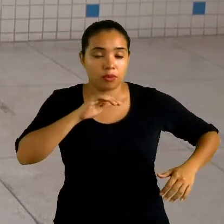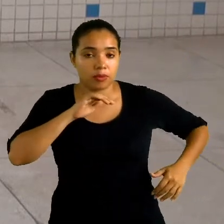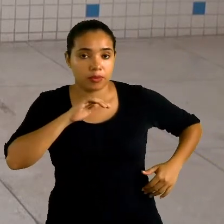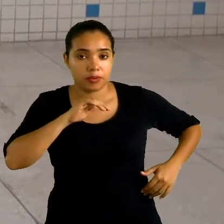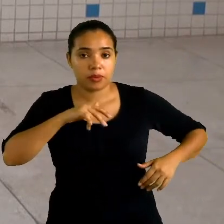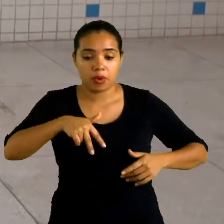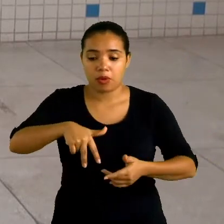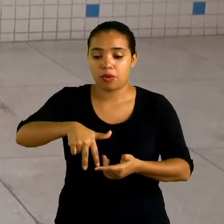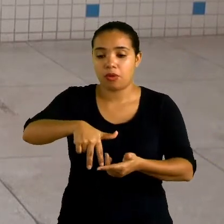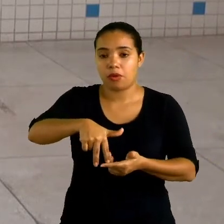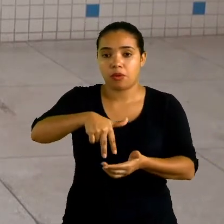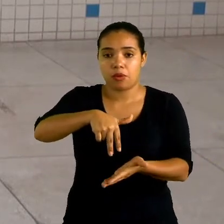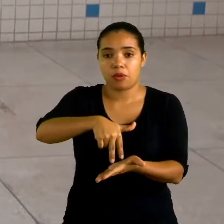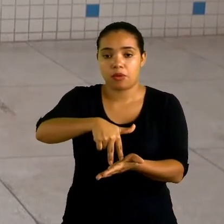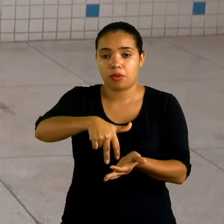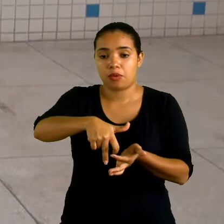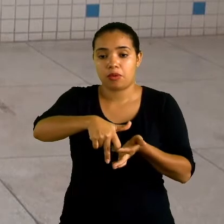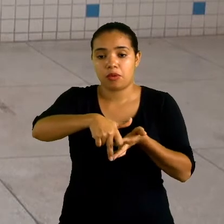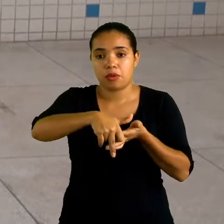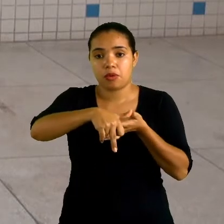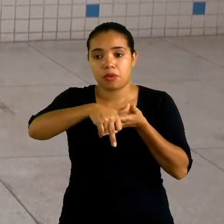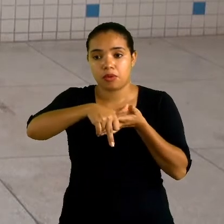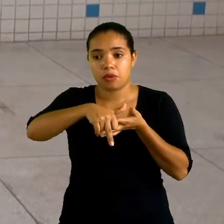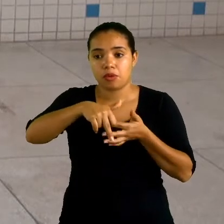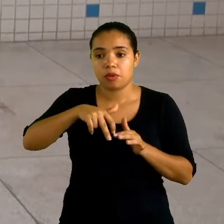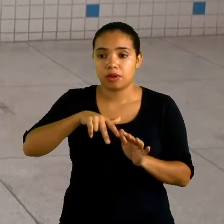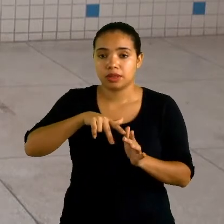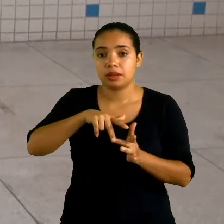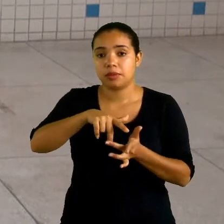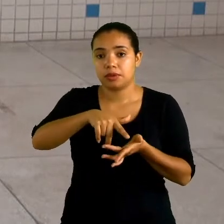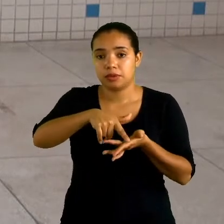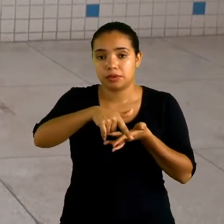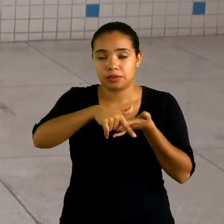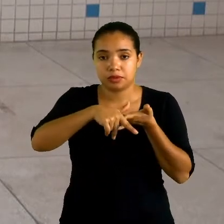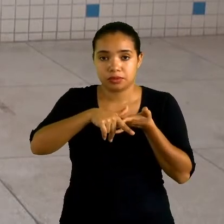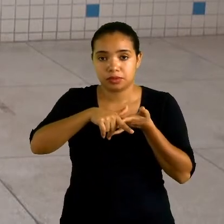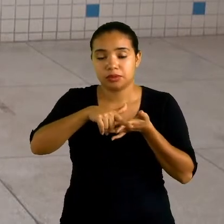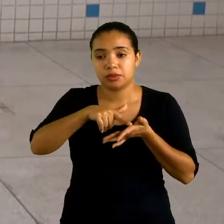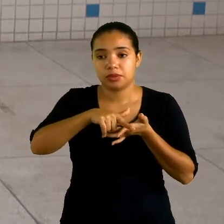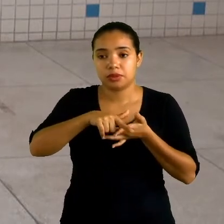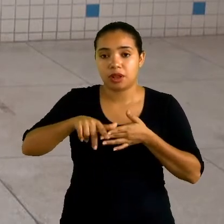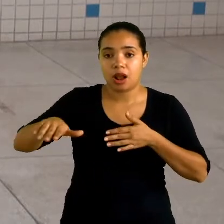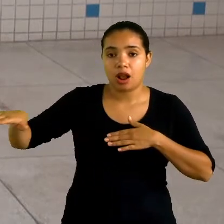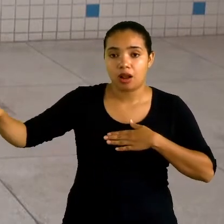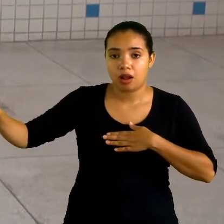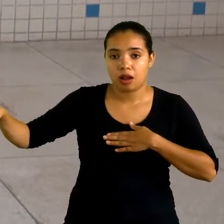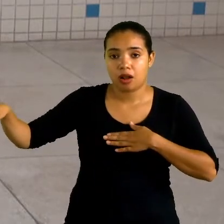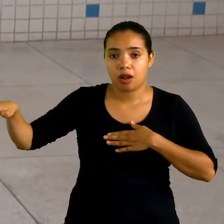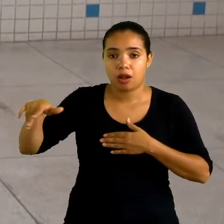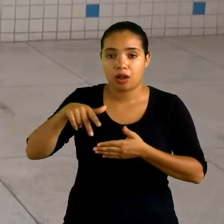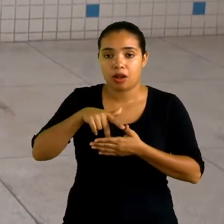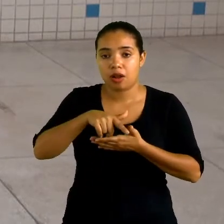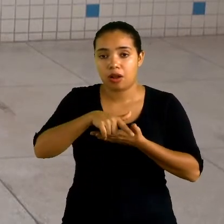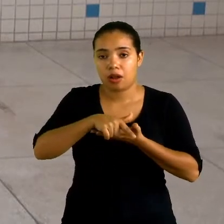pernas, passa para a outra perna, abre o braço, vai se equilibrar,